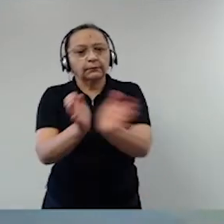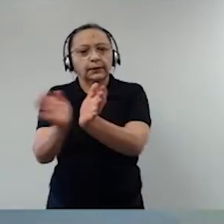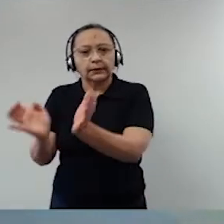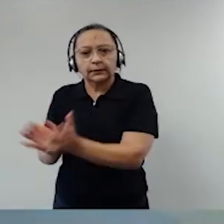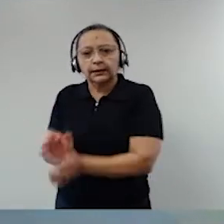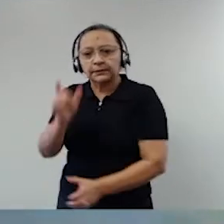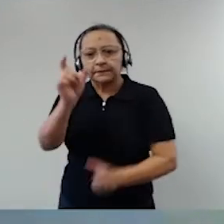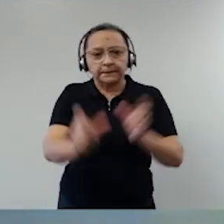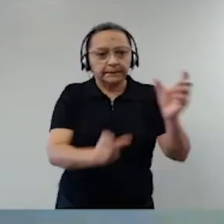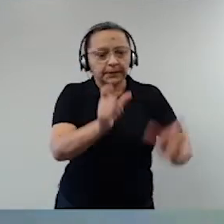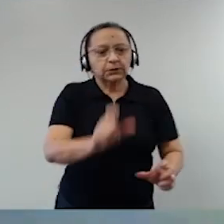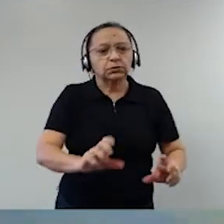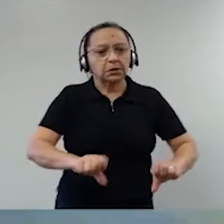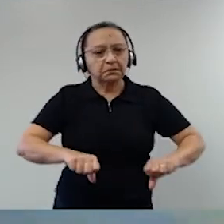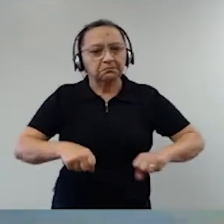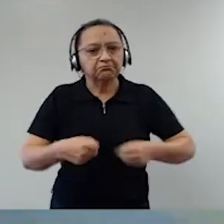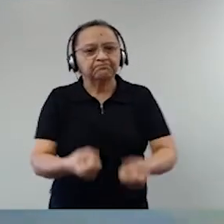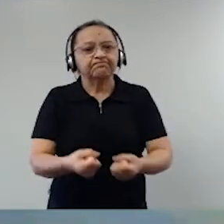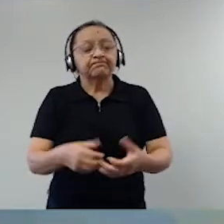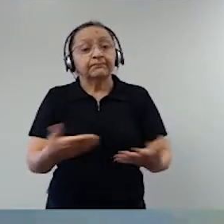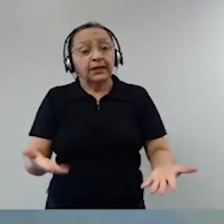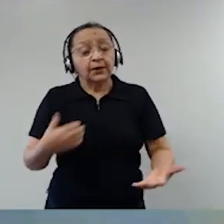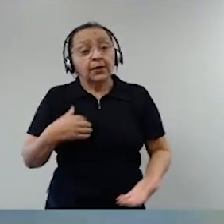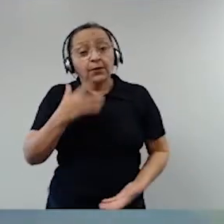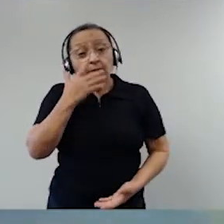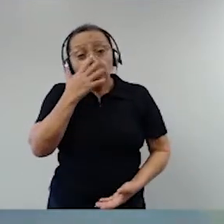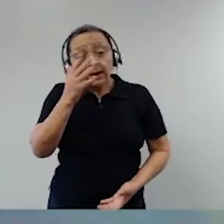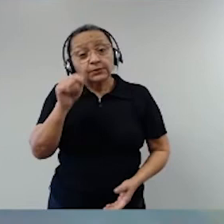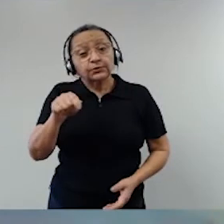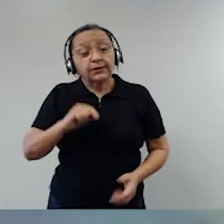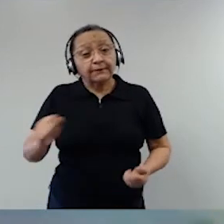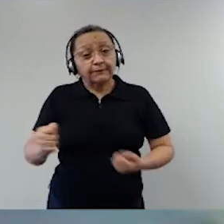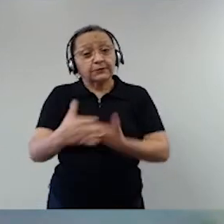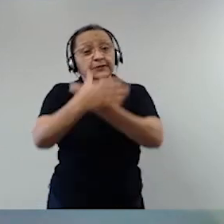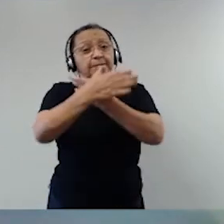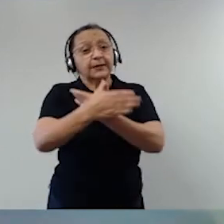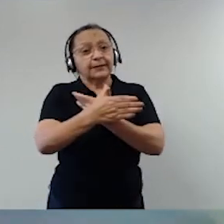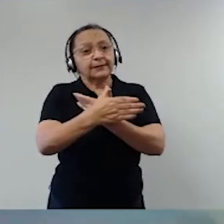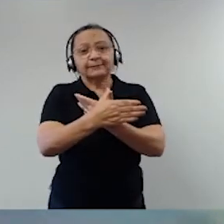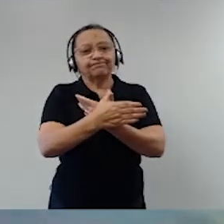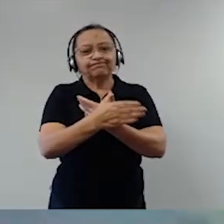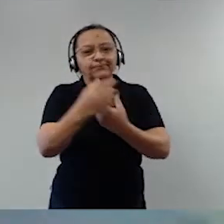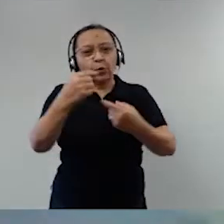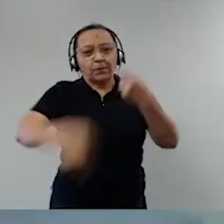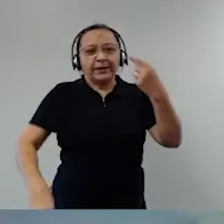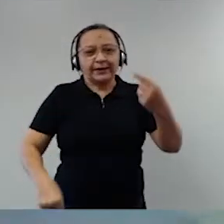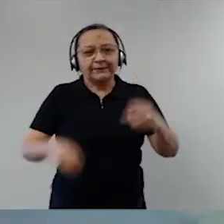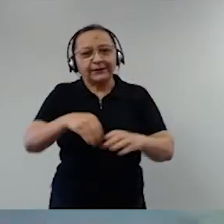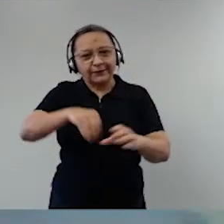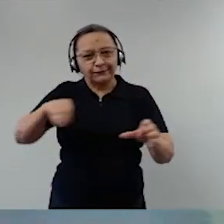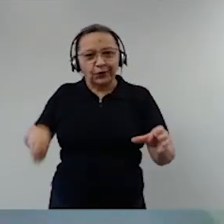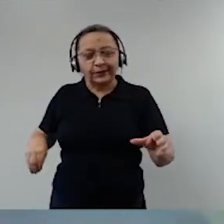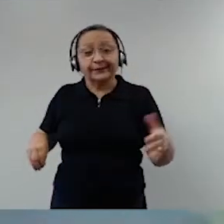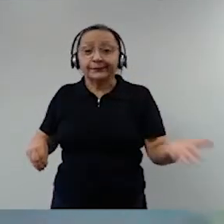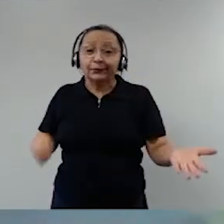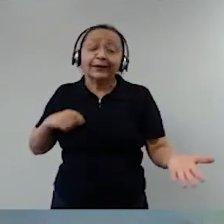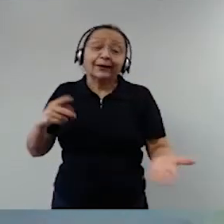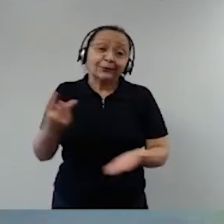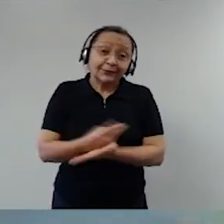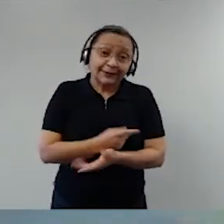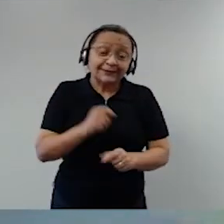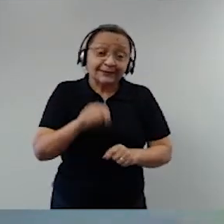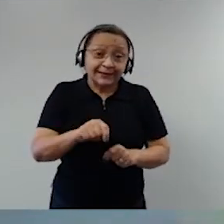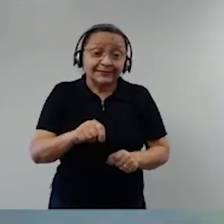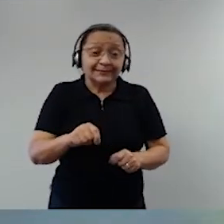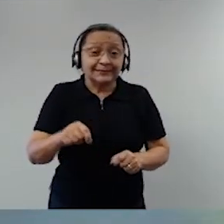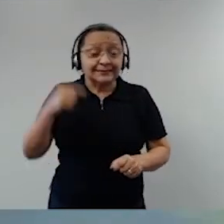engajadas em política, etc. Então, acho que a Força Armada fica de fora. O que acontece? Essas interpretações, às